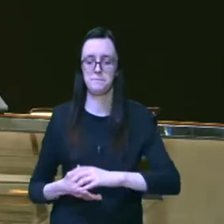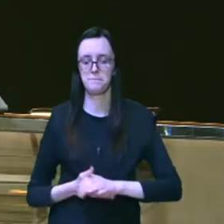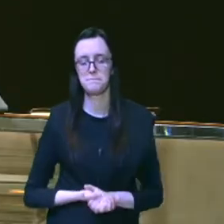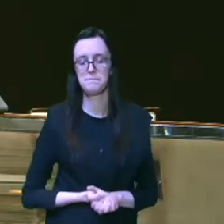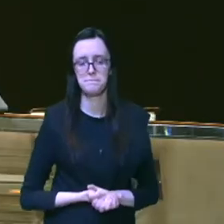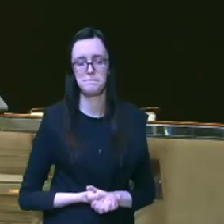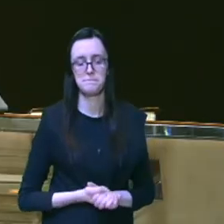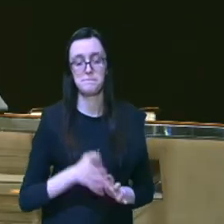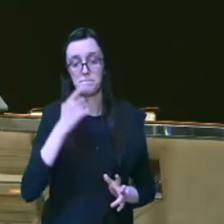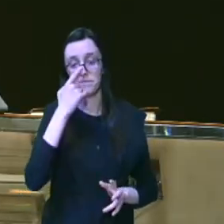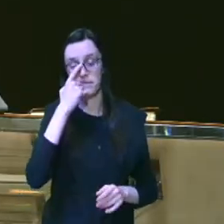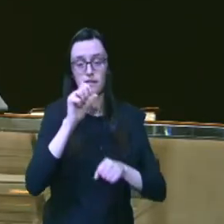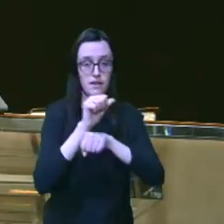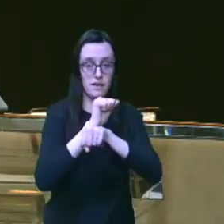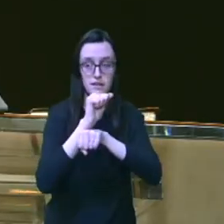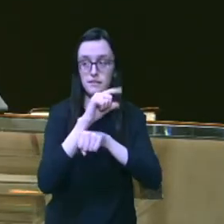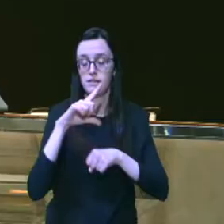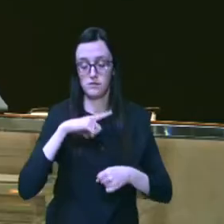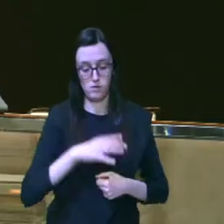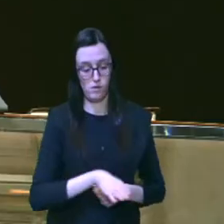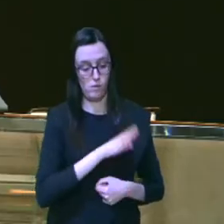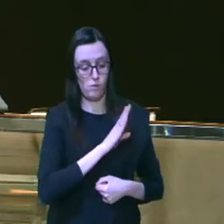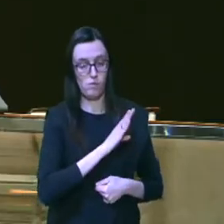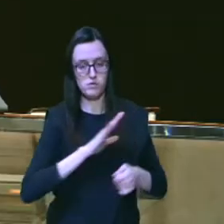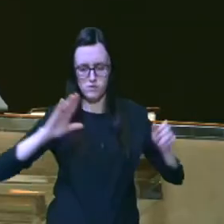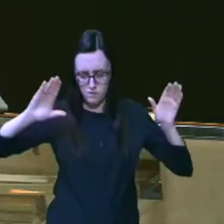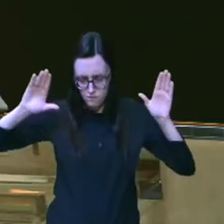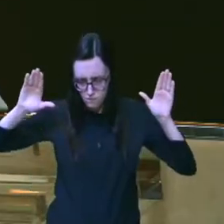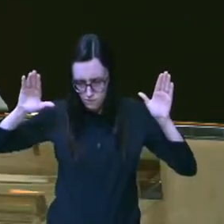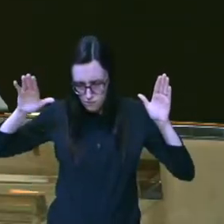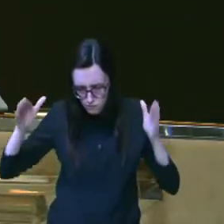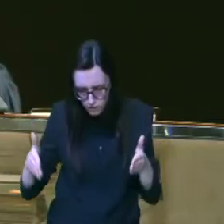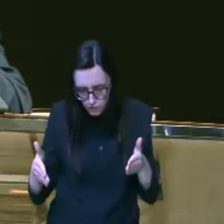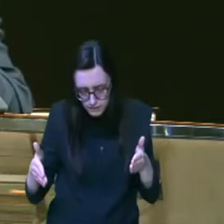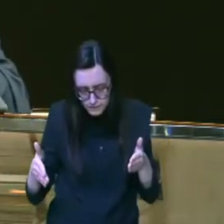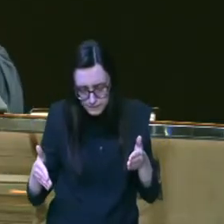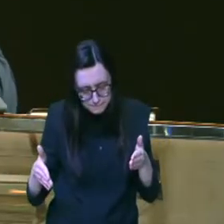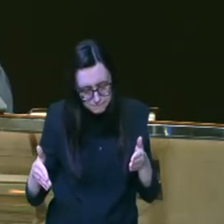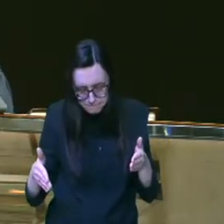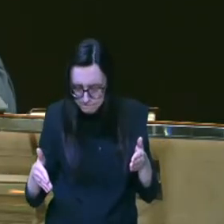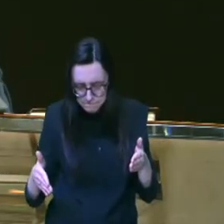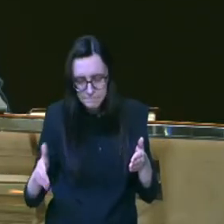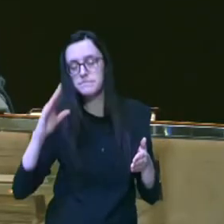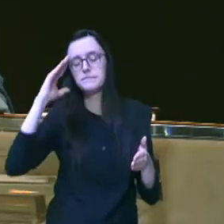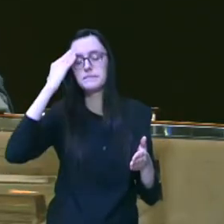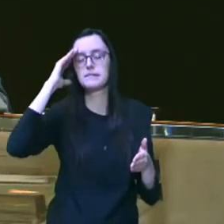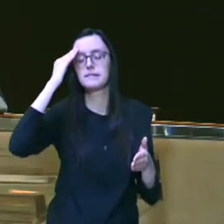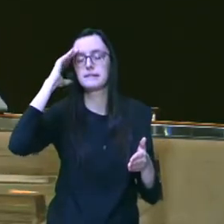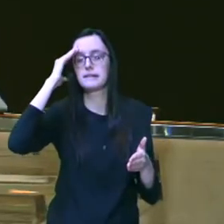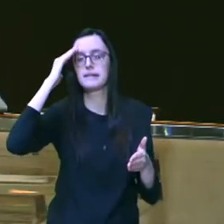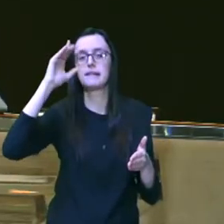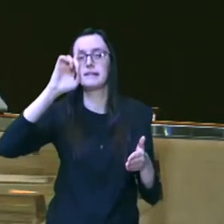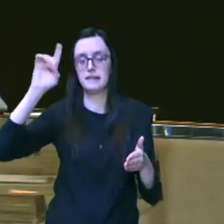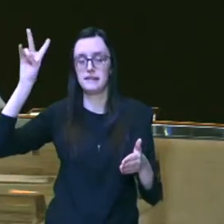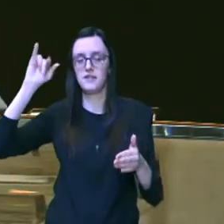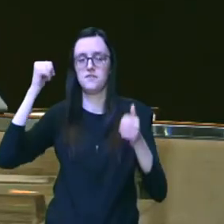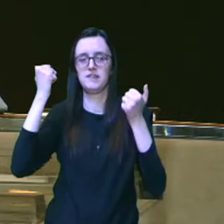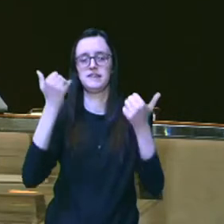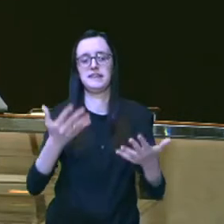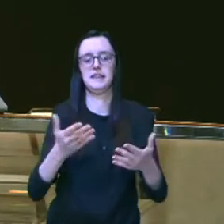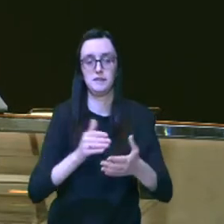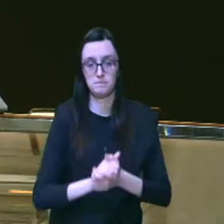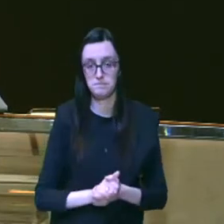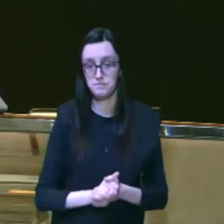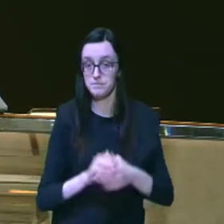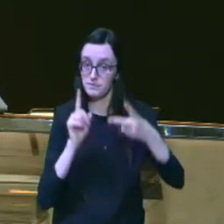Abraão ali tinha seu coração voltado para o lugar e entendido que Deus iria prover e a